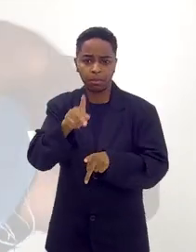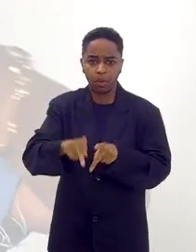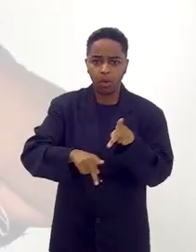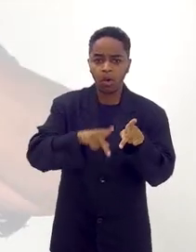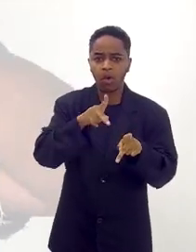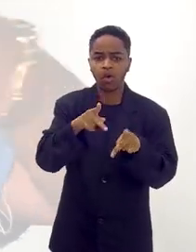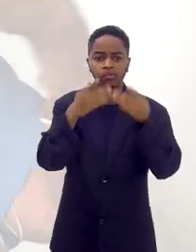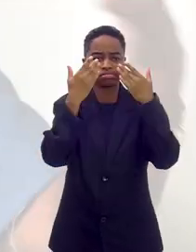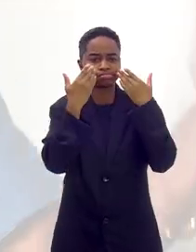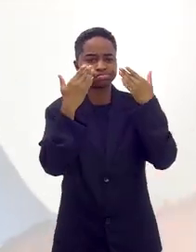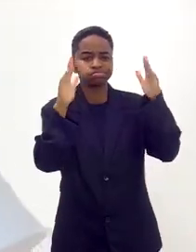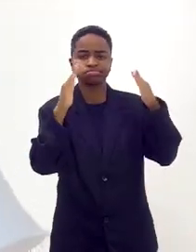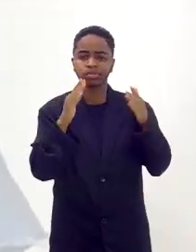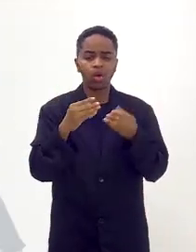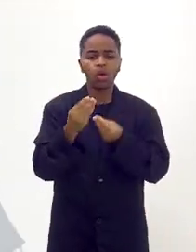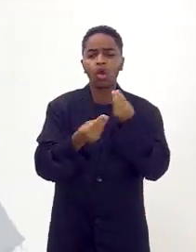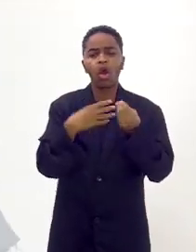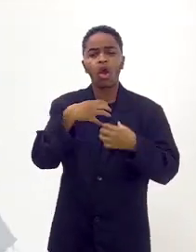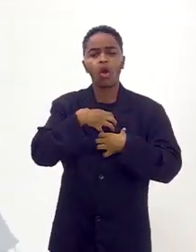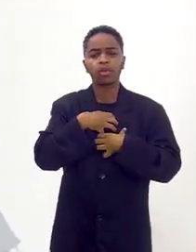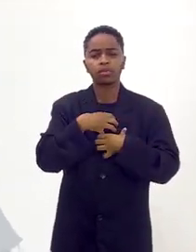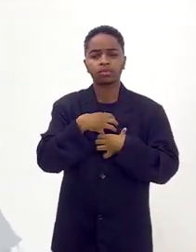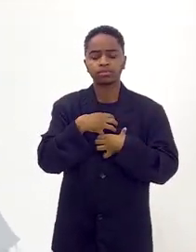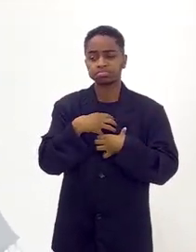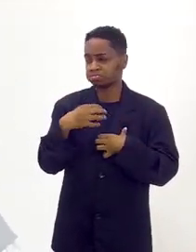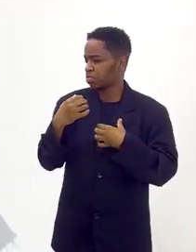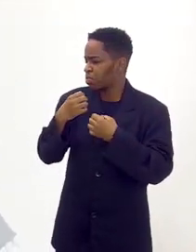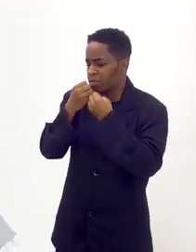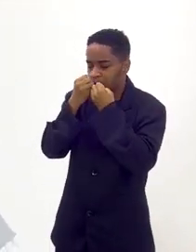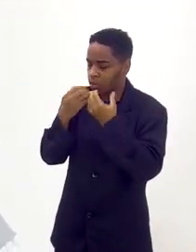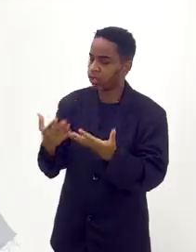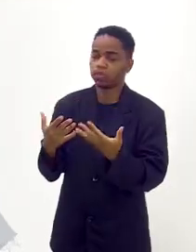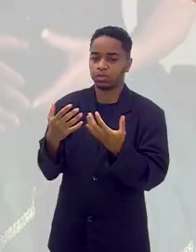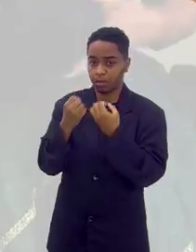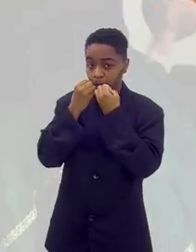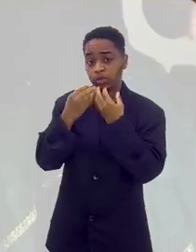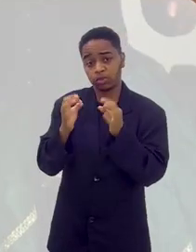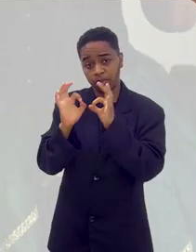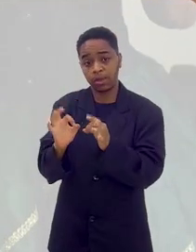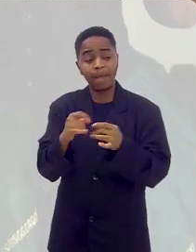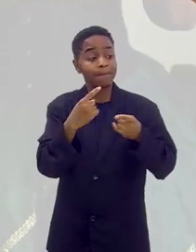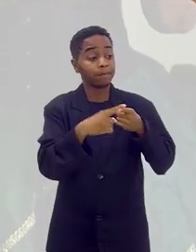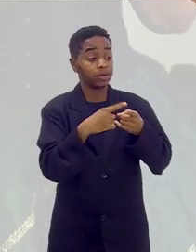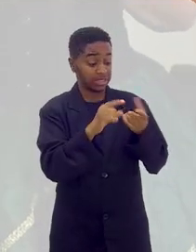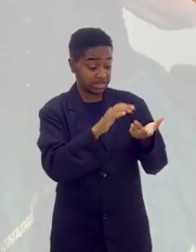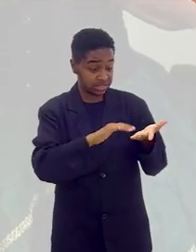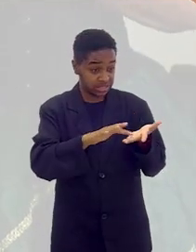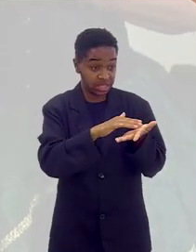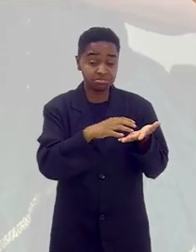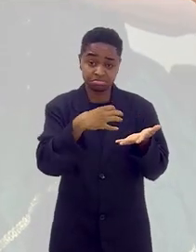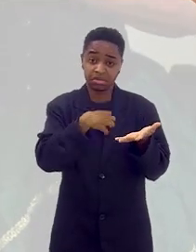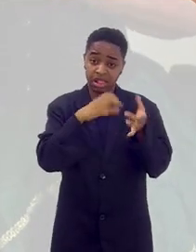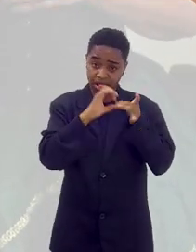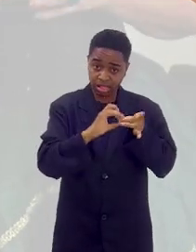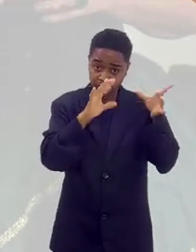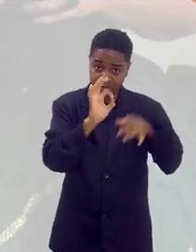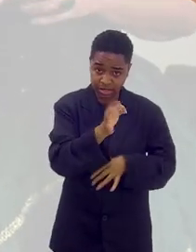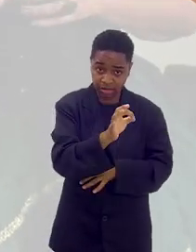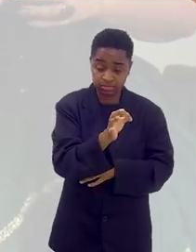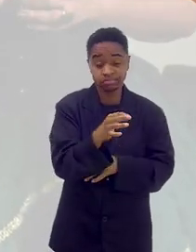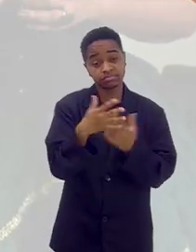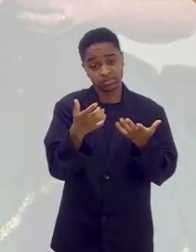povo, aberto? É muito bom. a sensação? É muito bom. No início, Porque o cigano já tem sensação de